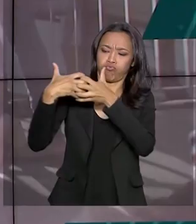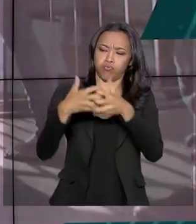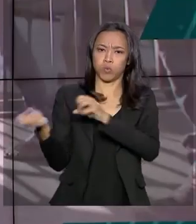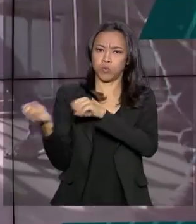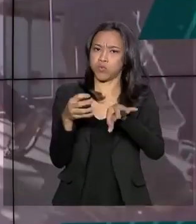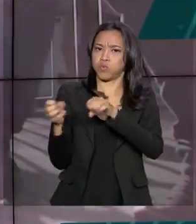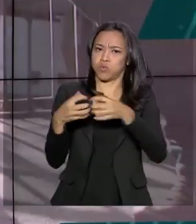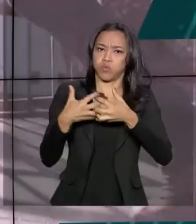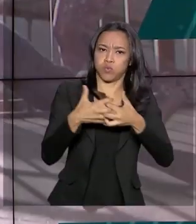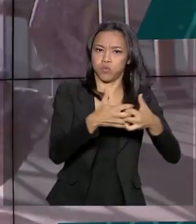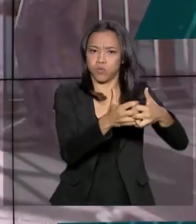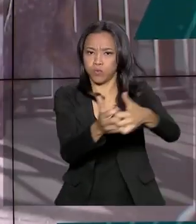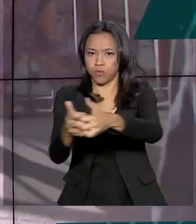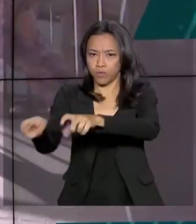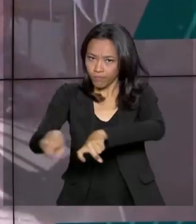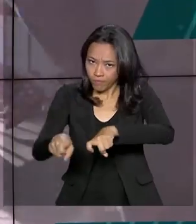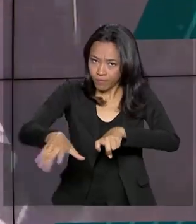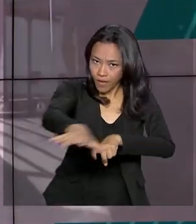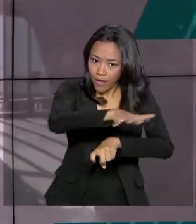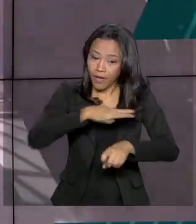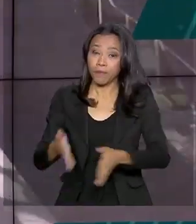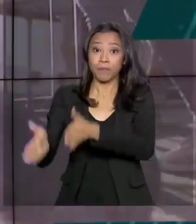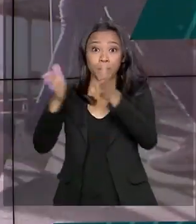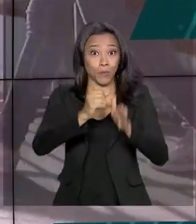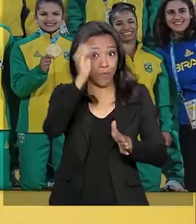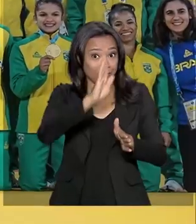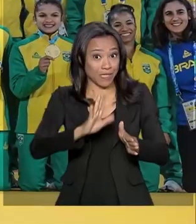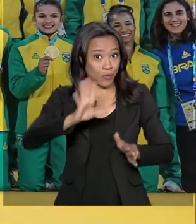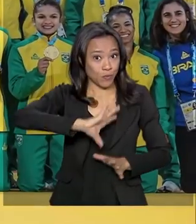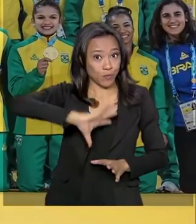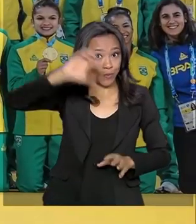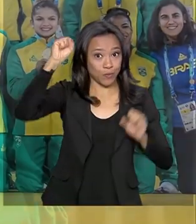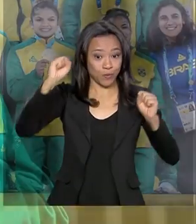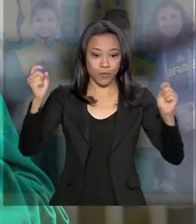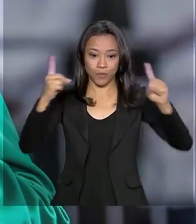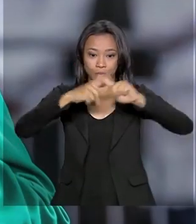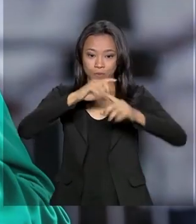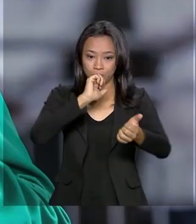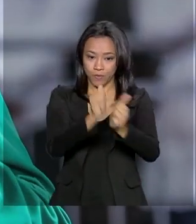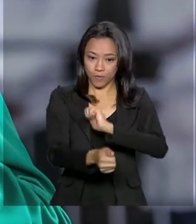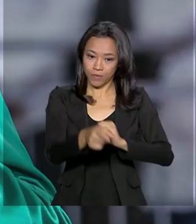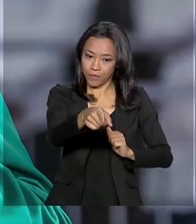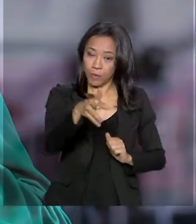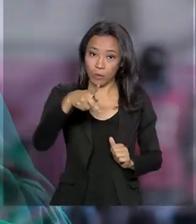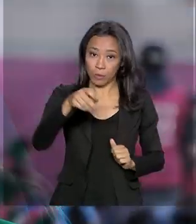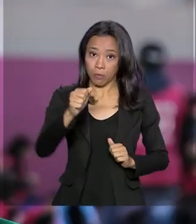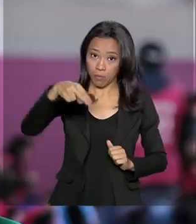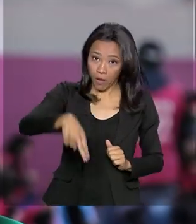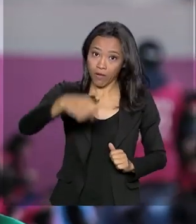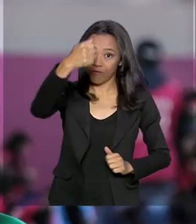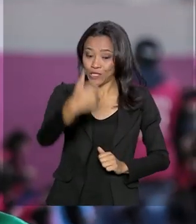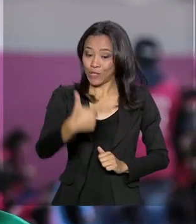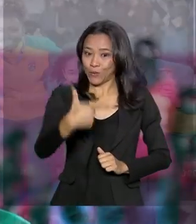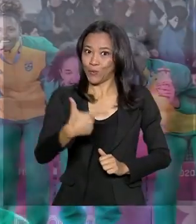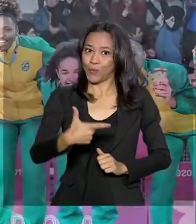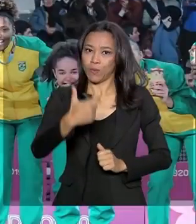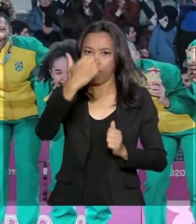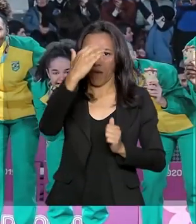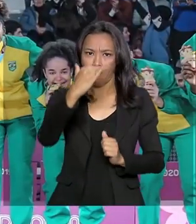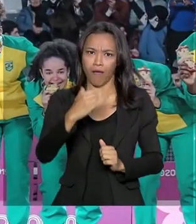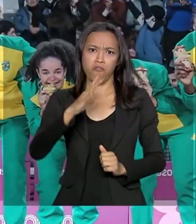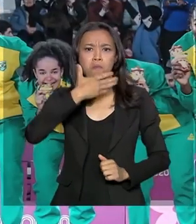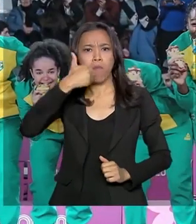E mais, o Brasil brilhou no pan. No quadro geral de medalhas, ficamos em segundo lugar. Foi o melhor